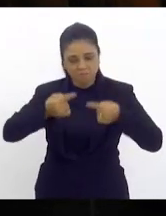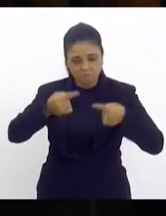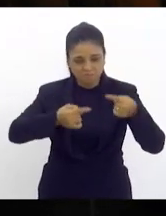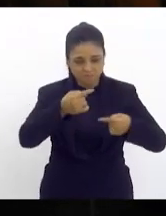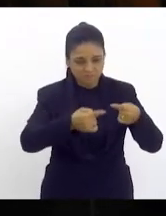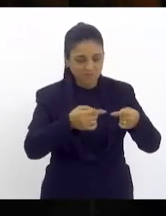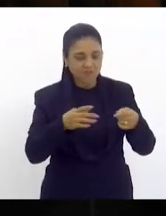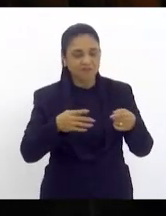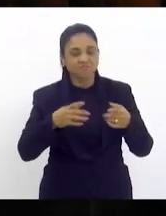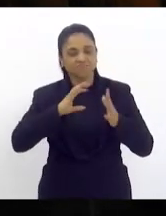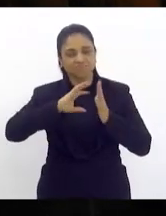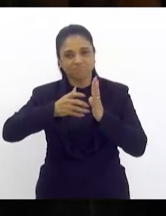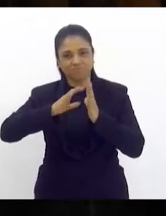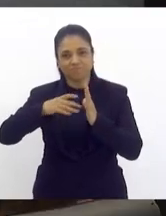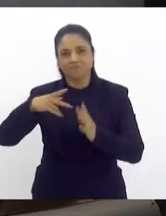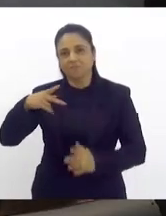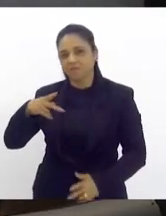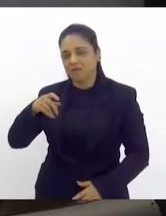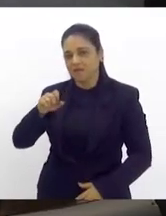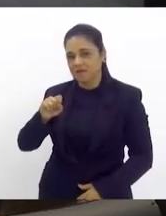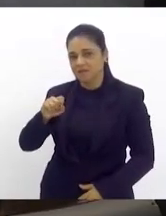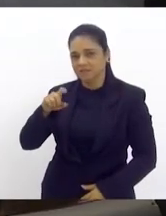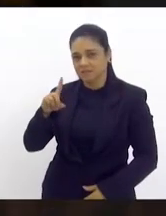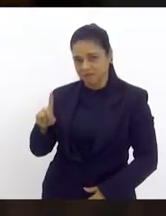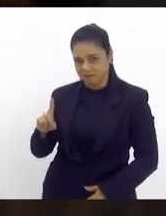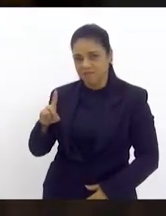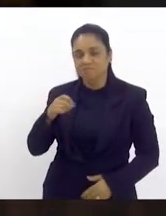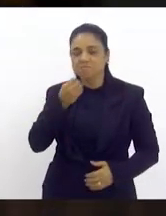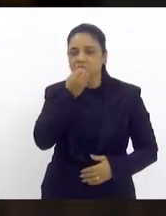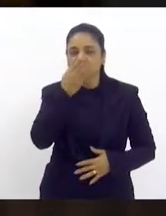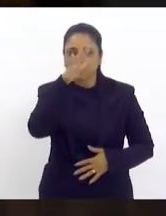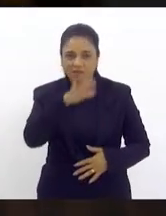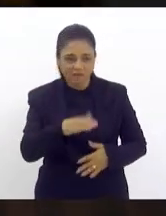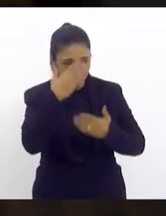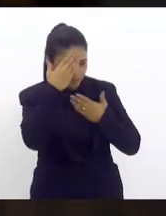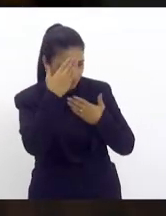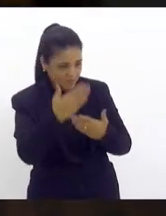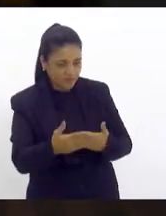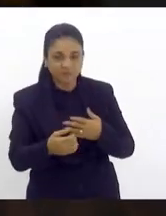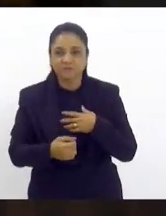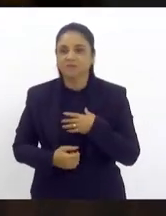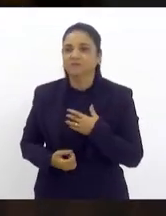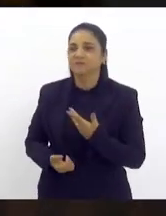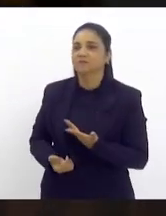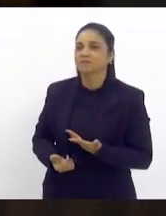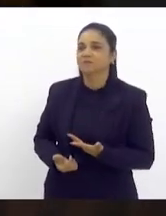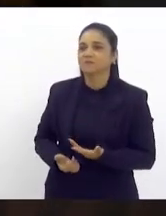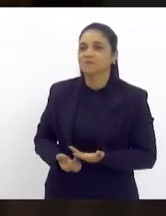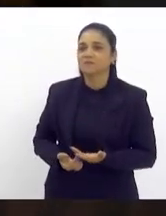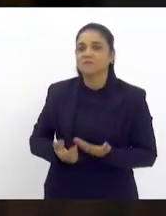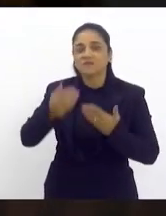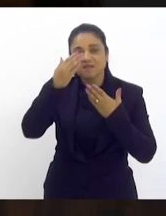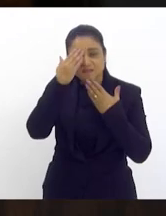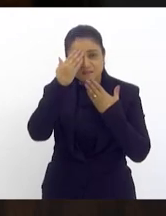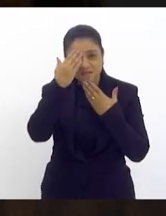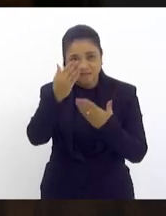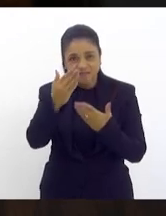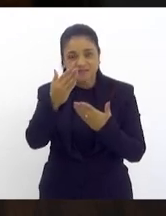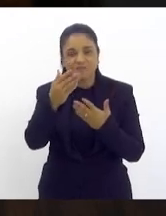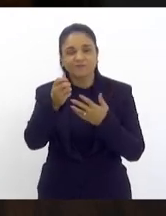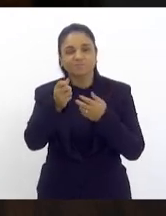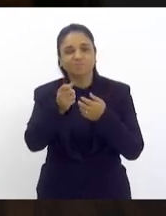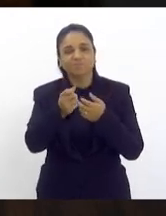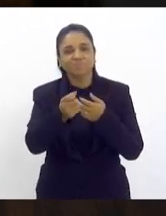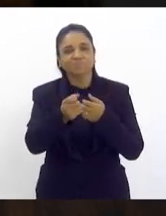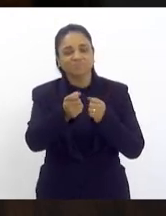PSD muito obrigado e boa tarde boa tarde novo deputado agradeço as palavras e